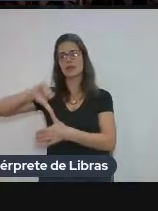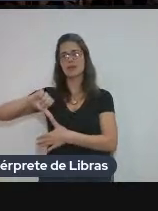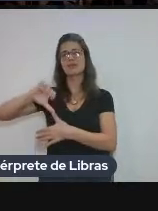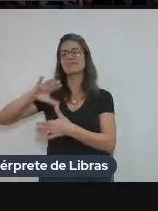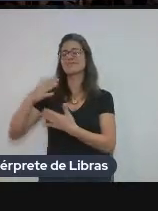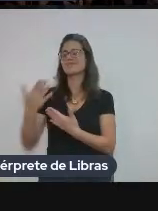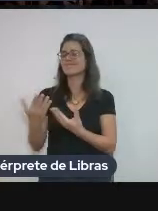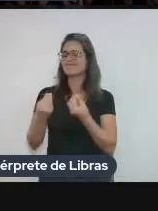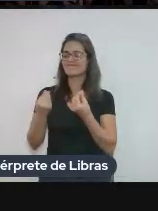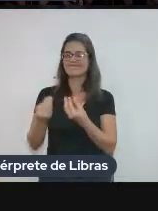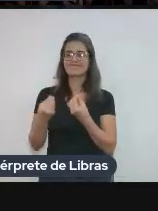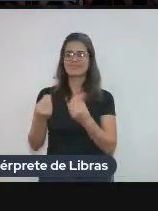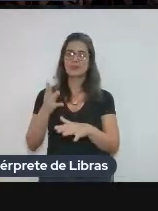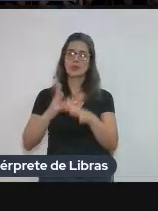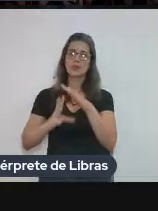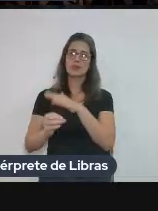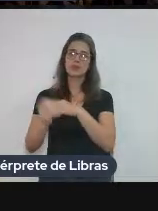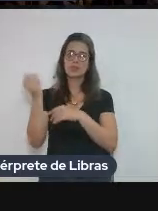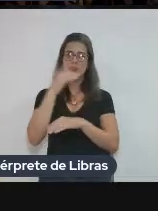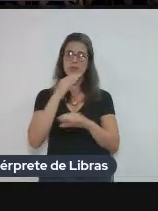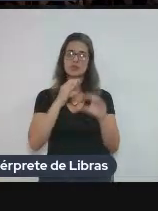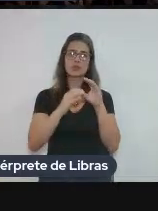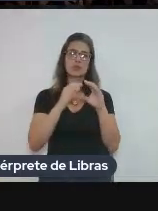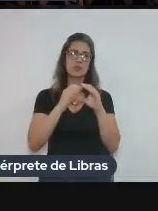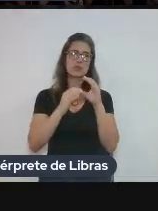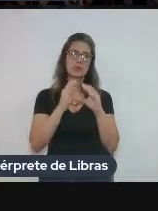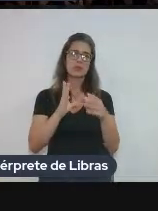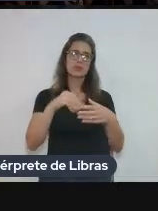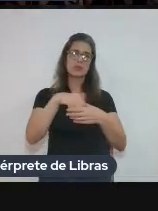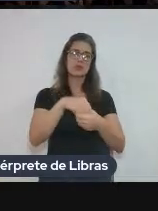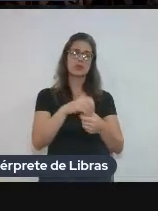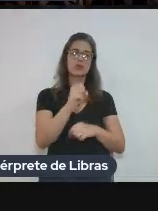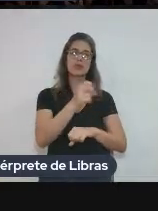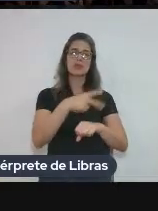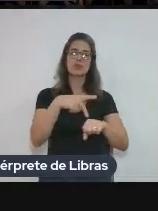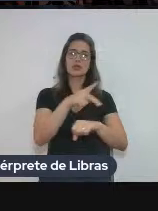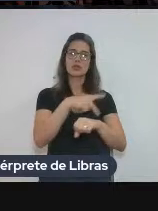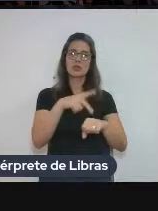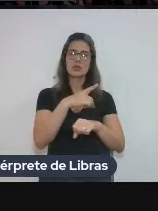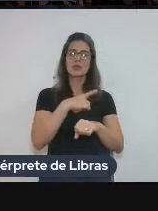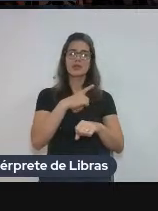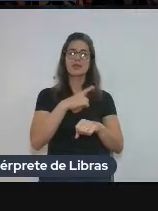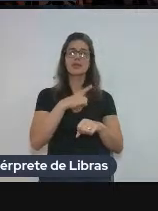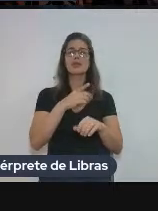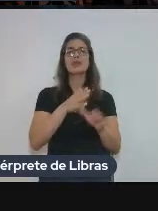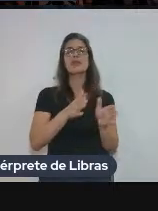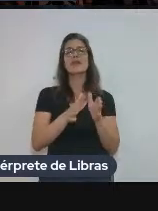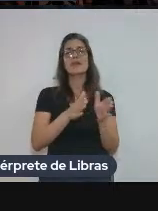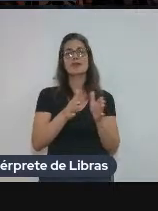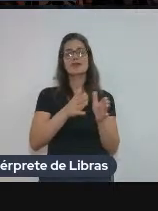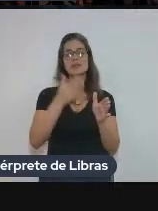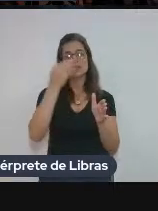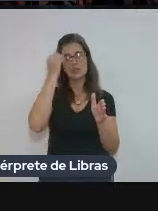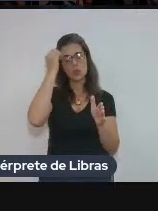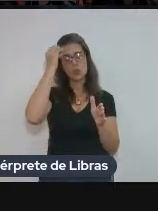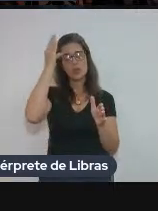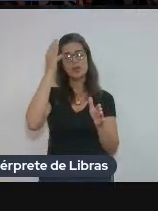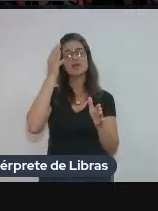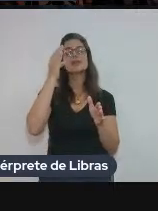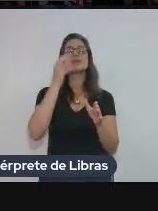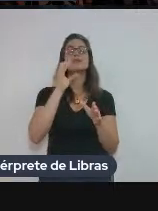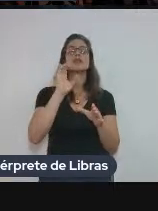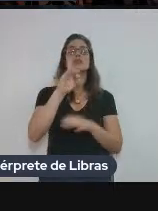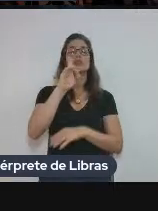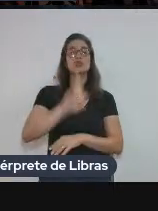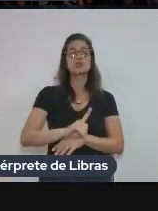E os imigrantes, eles têm dificuldade de se integrar no país e ter acesso aos direitos que eles... Em papel, eles têm